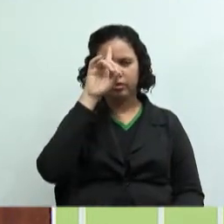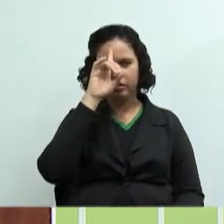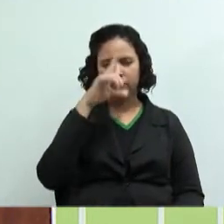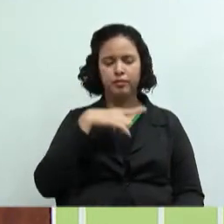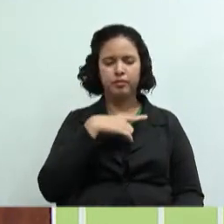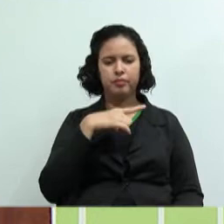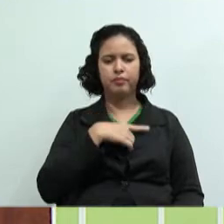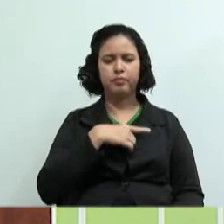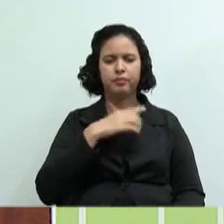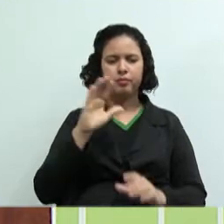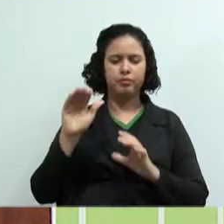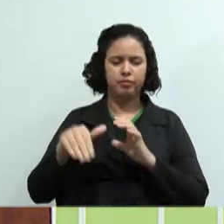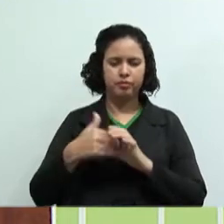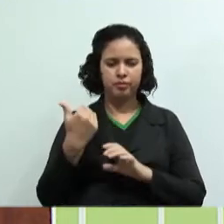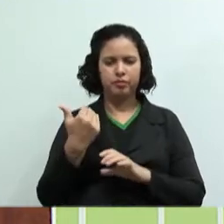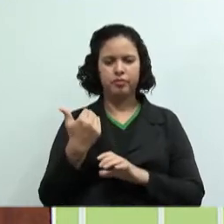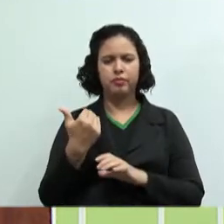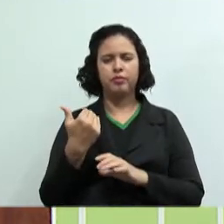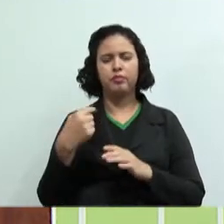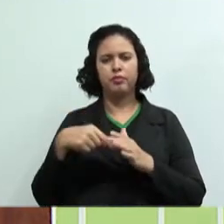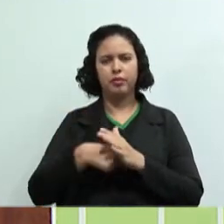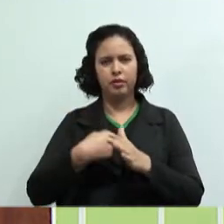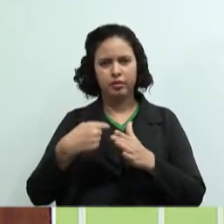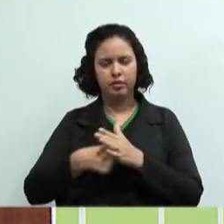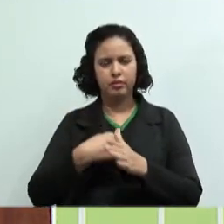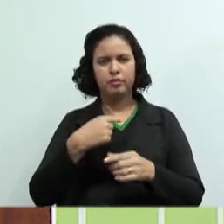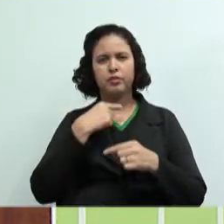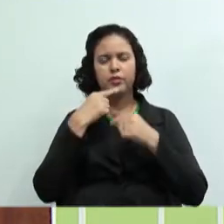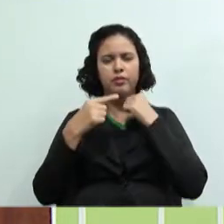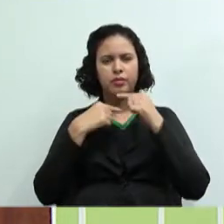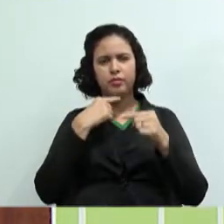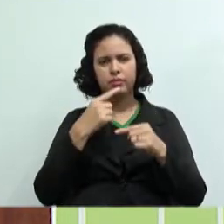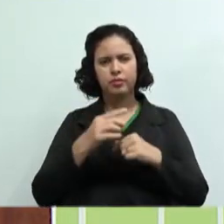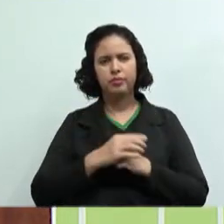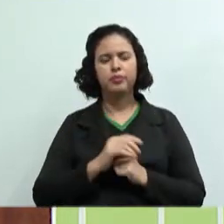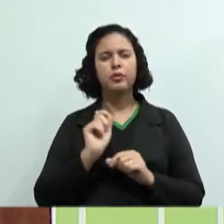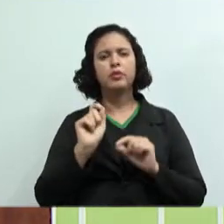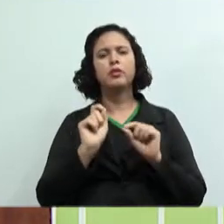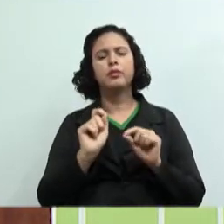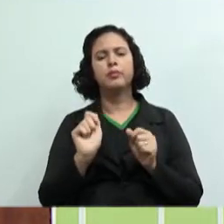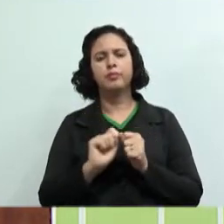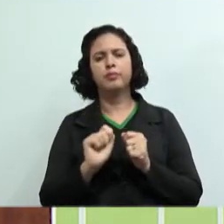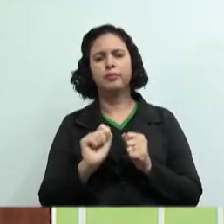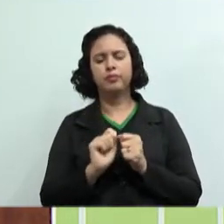recebendo questionamentos e dúvidas. O que é é para fazer?